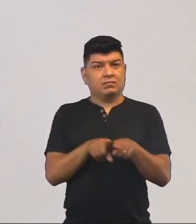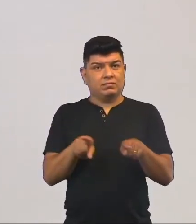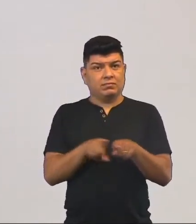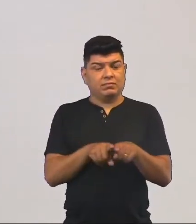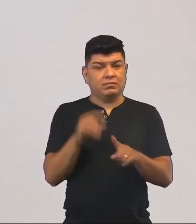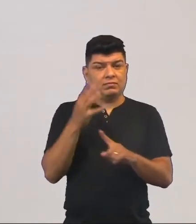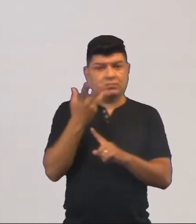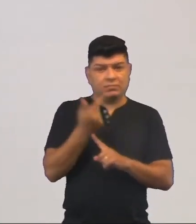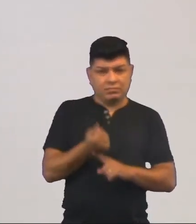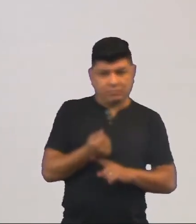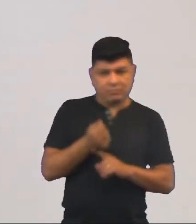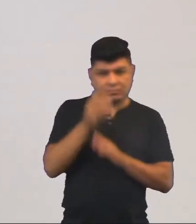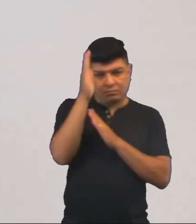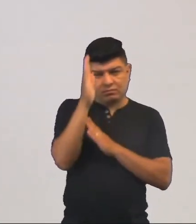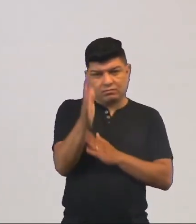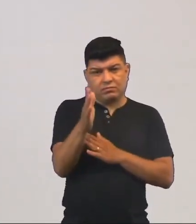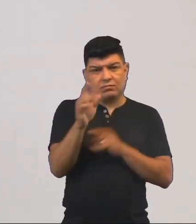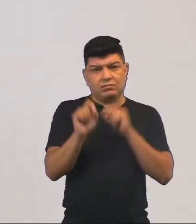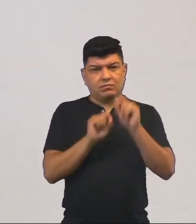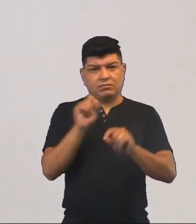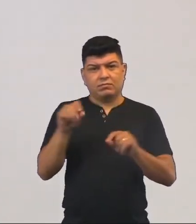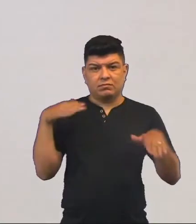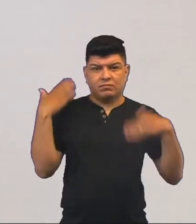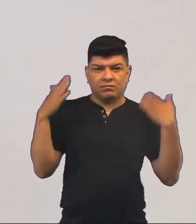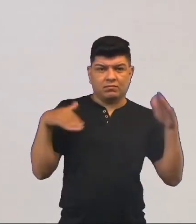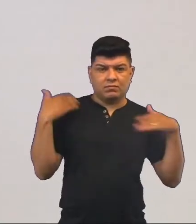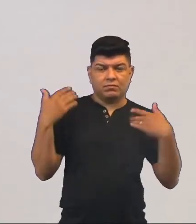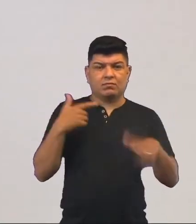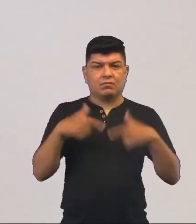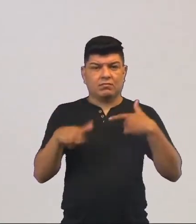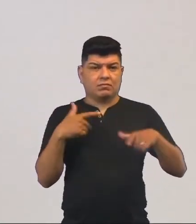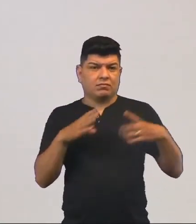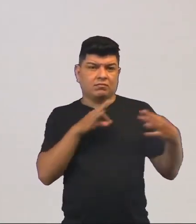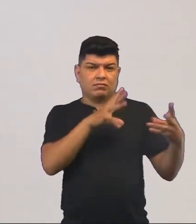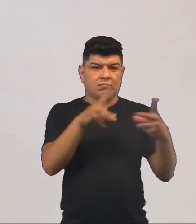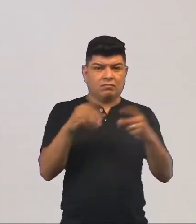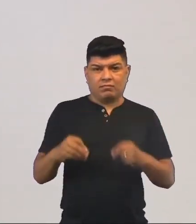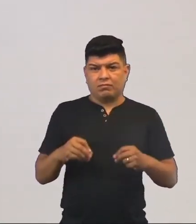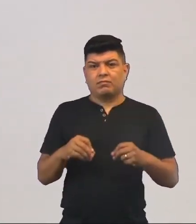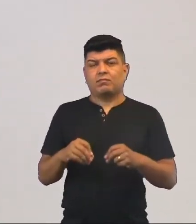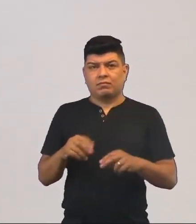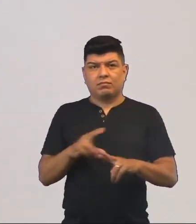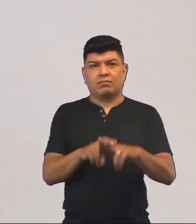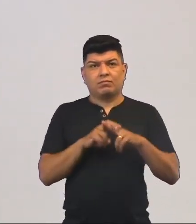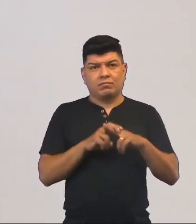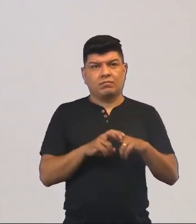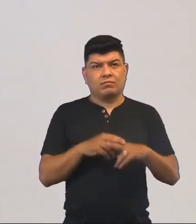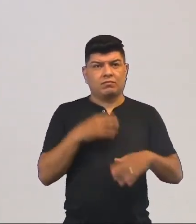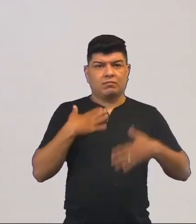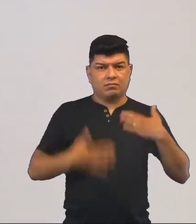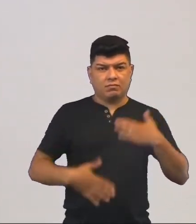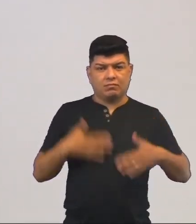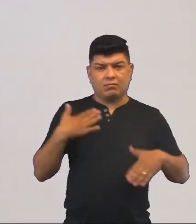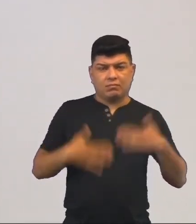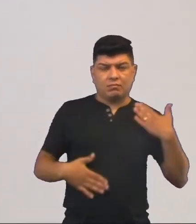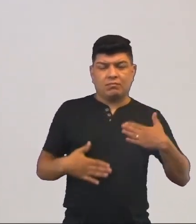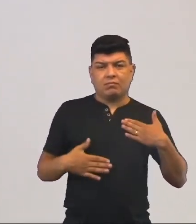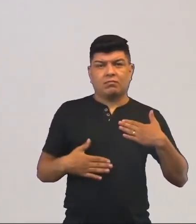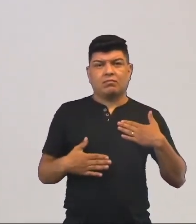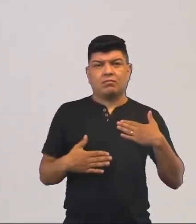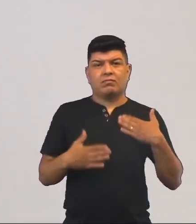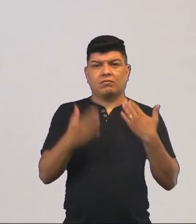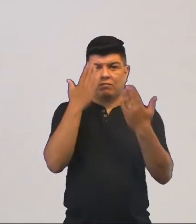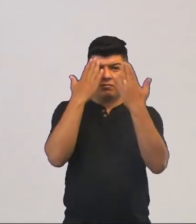uma arte direcionada ao lazer. Porque trabalha todas essas partes, né? A questão física, a